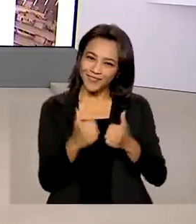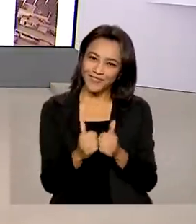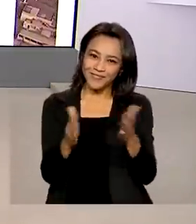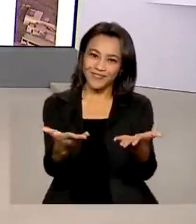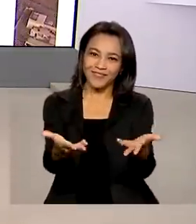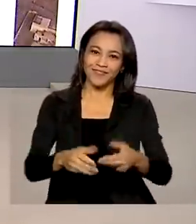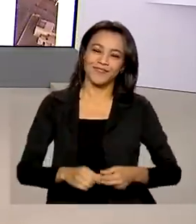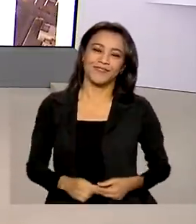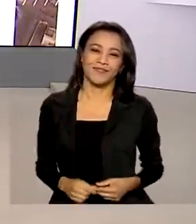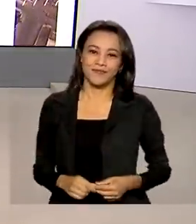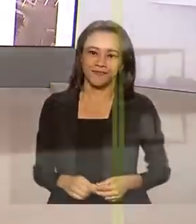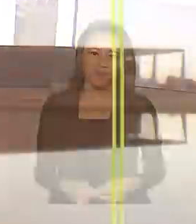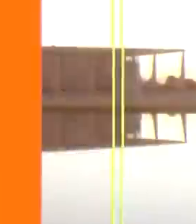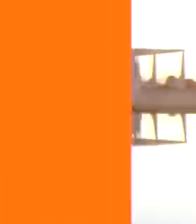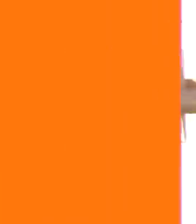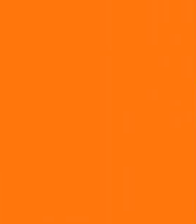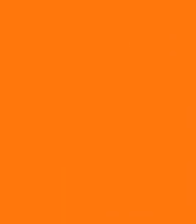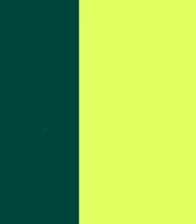está no ar.